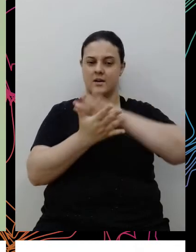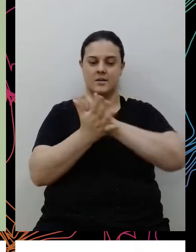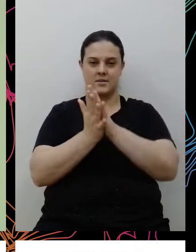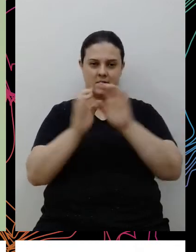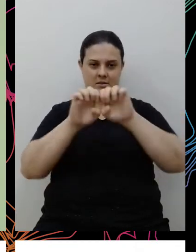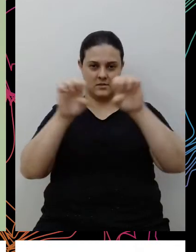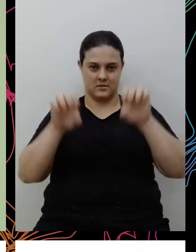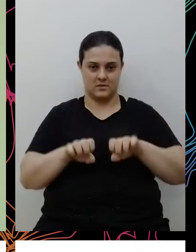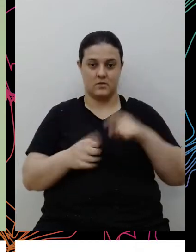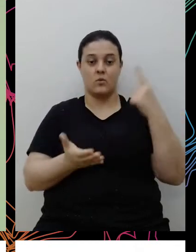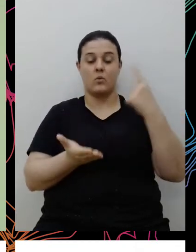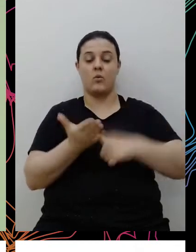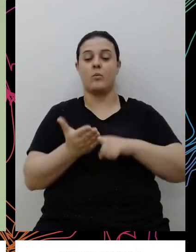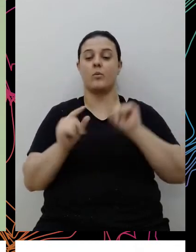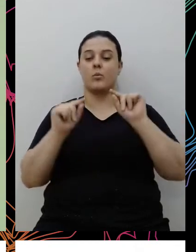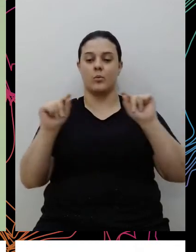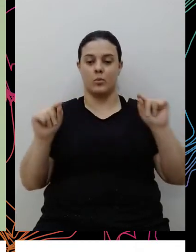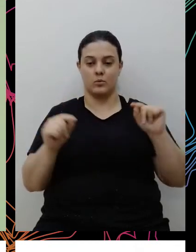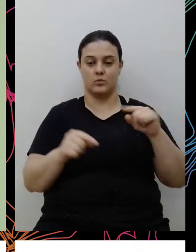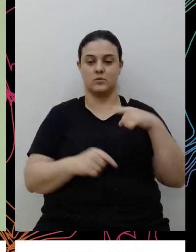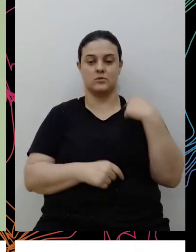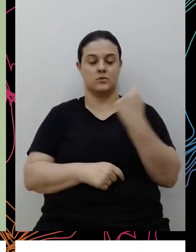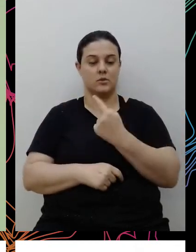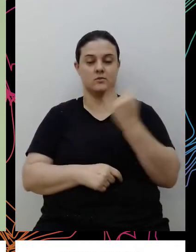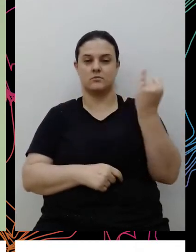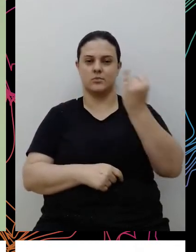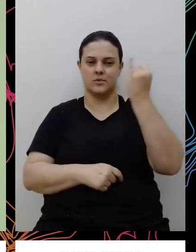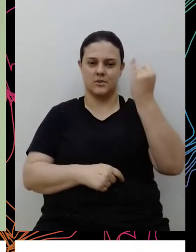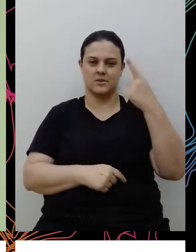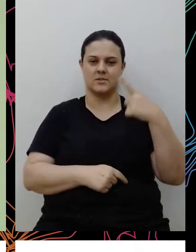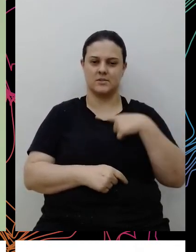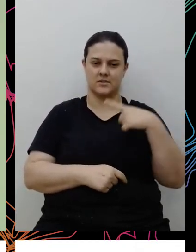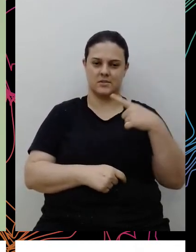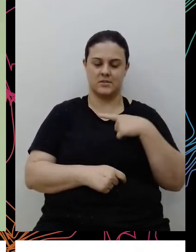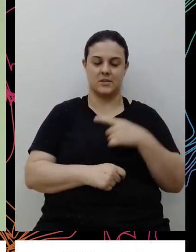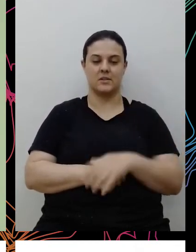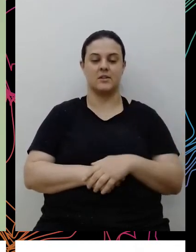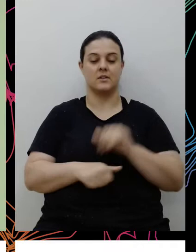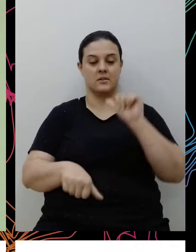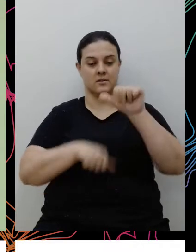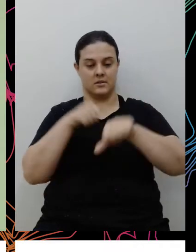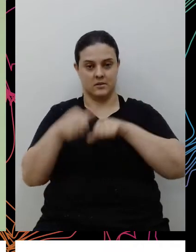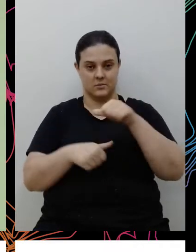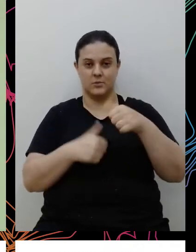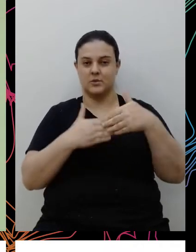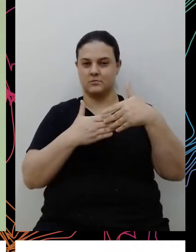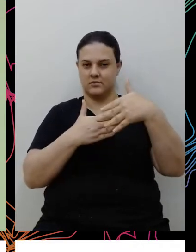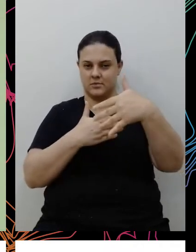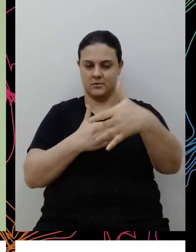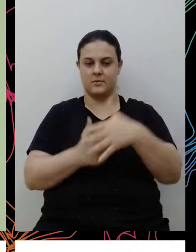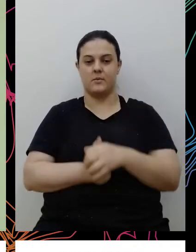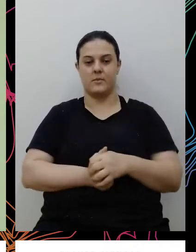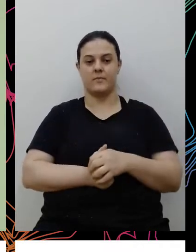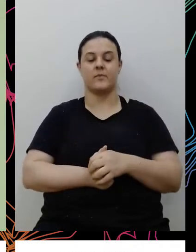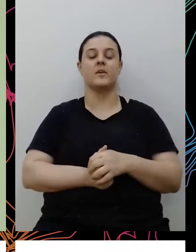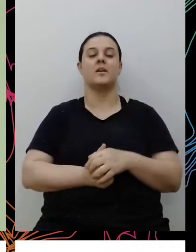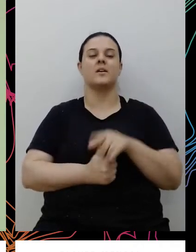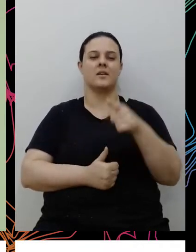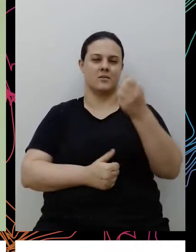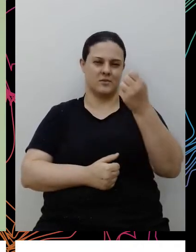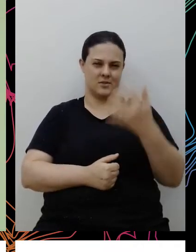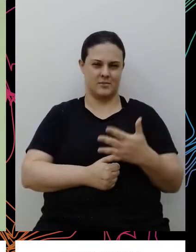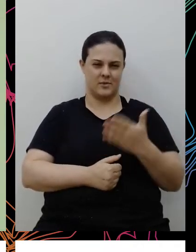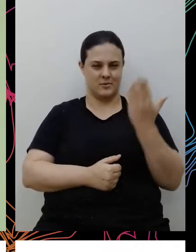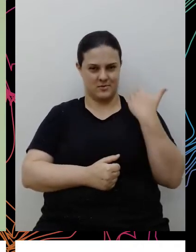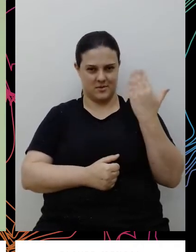qual que é o nosso compromisso, a nossa relevância nessa mudança dessa jornada, você trouxe, Marina, no começo